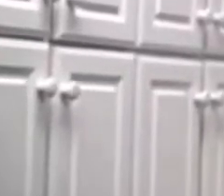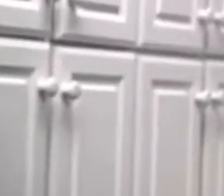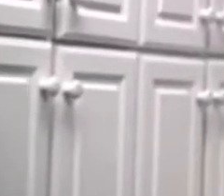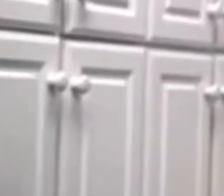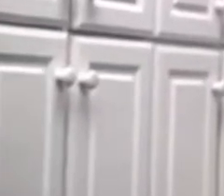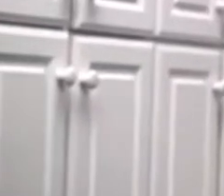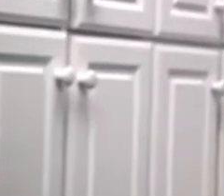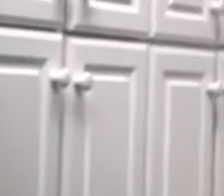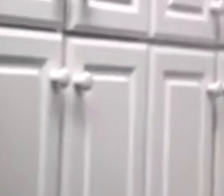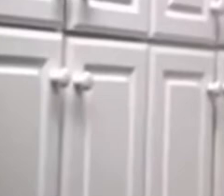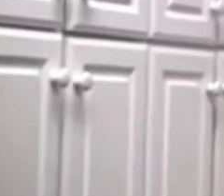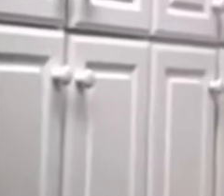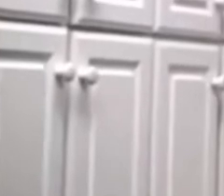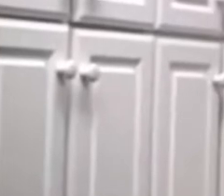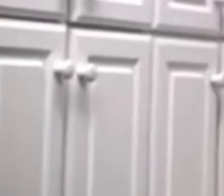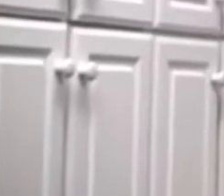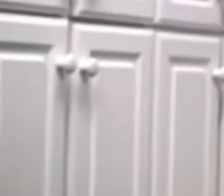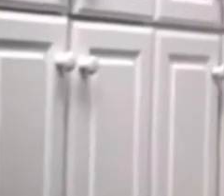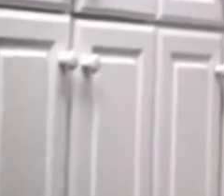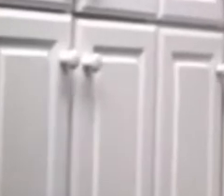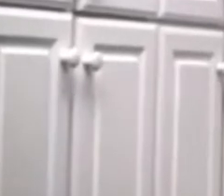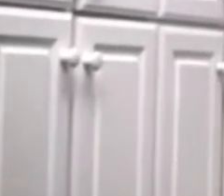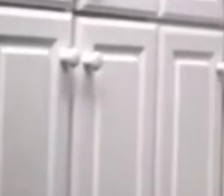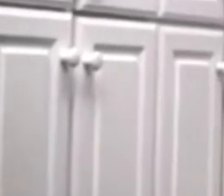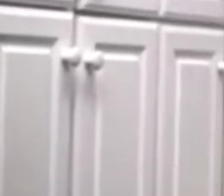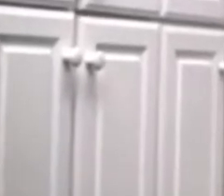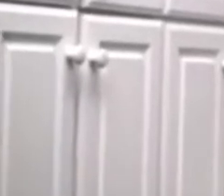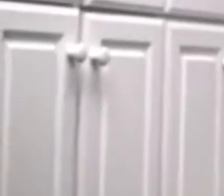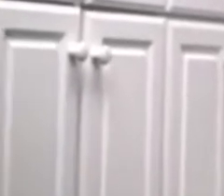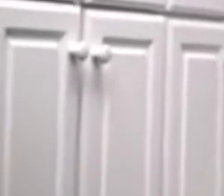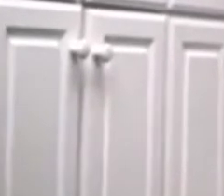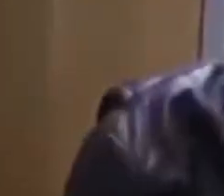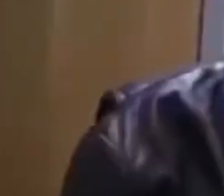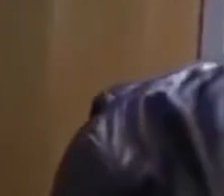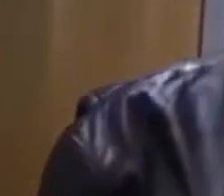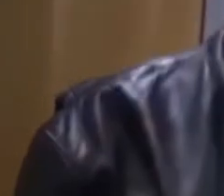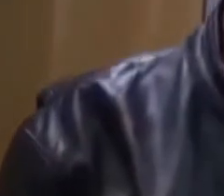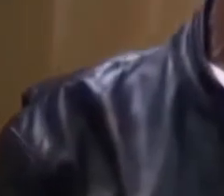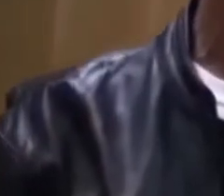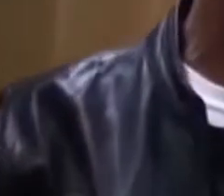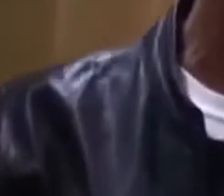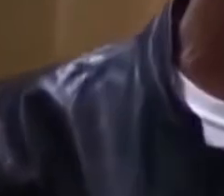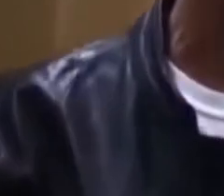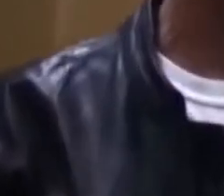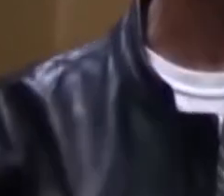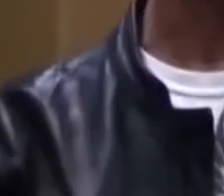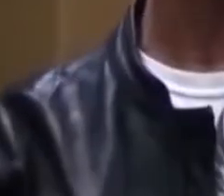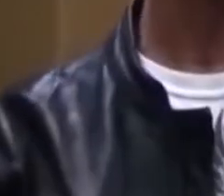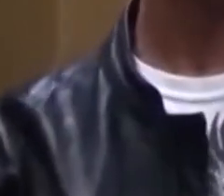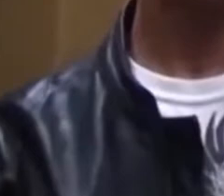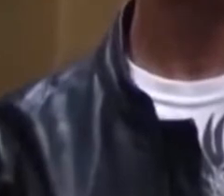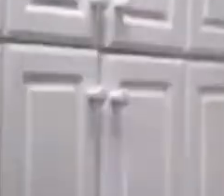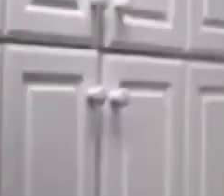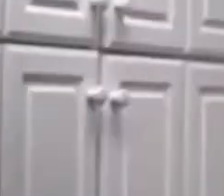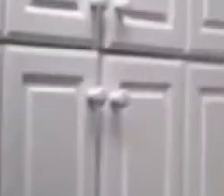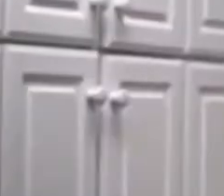Hi, I'm Susan Thompson, Resource Manager. You're 10 minutes late. The traffic was terrible.